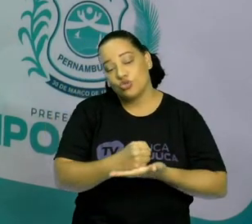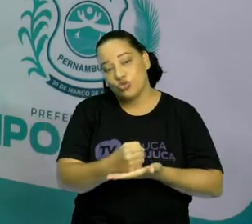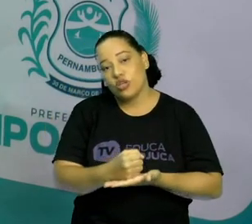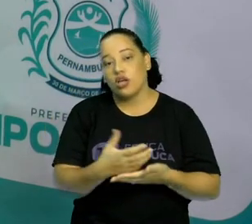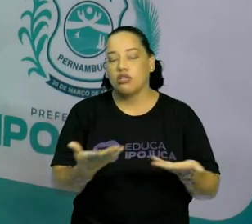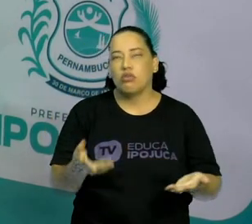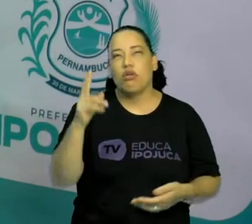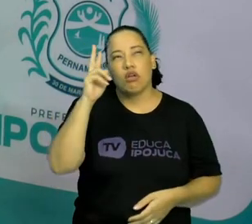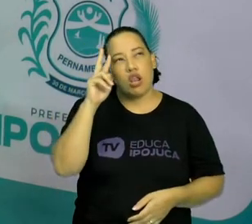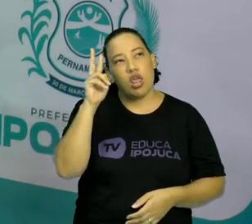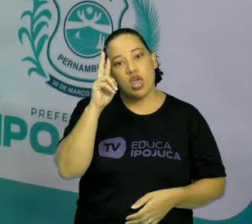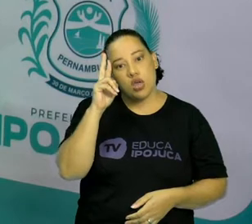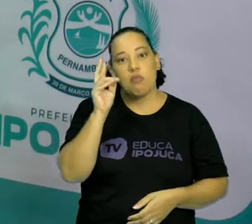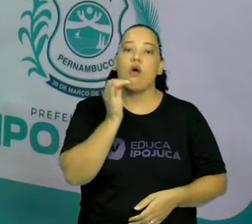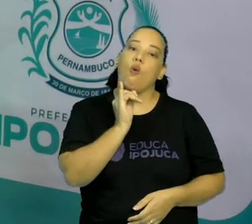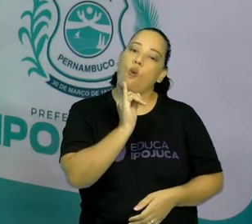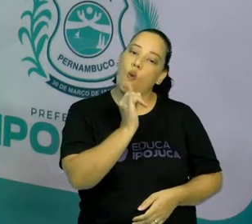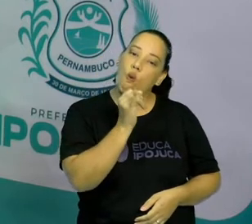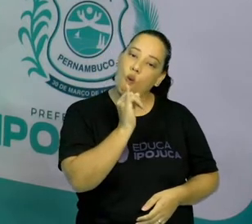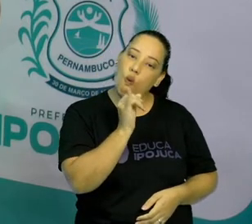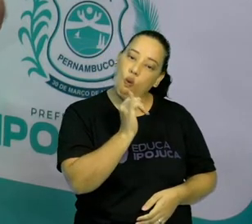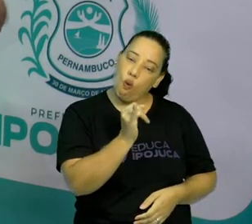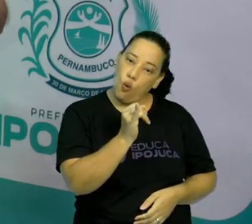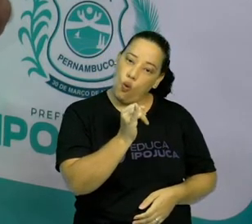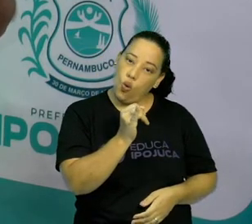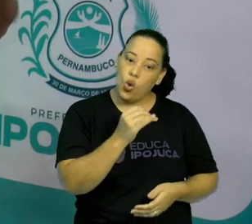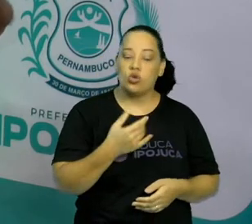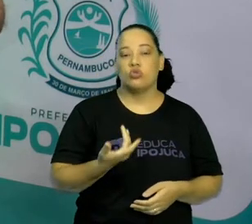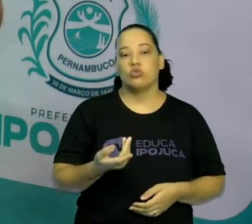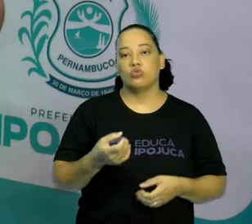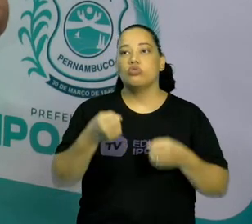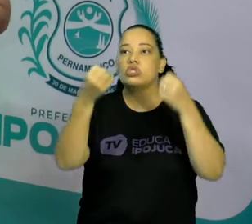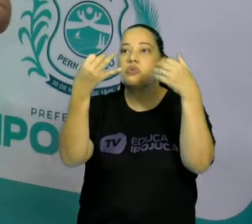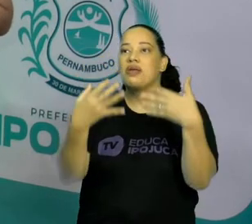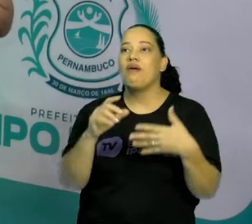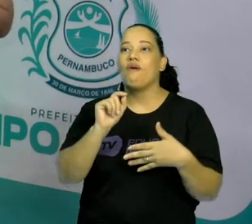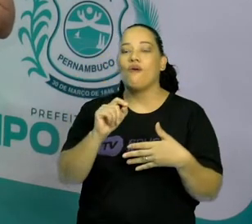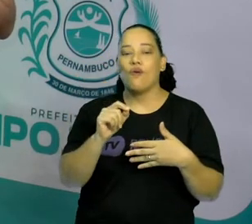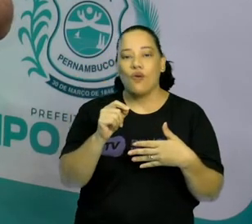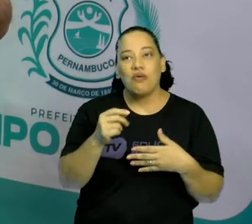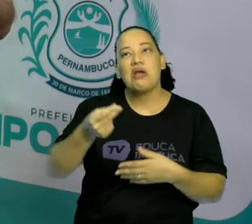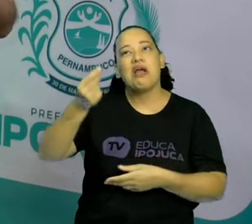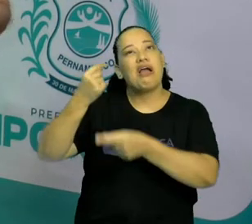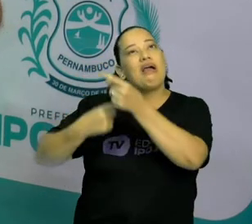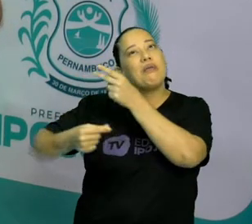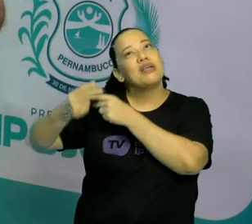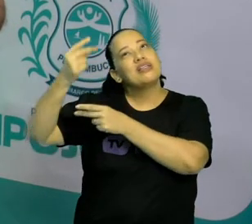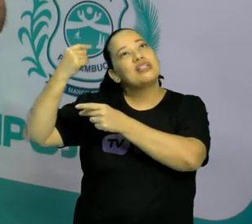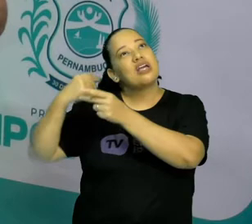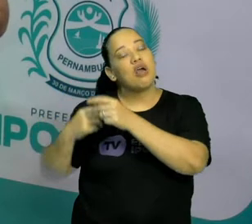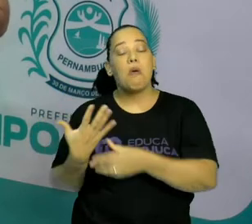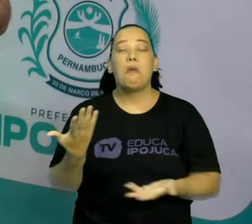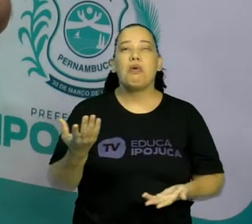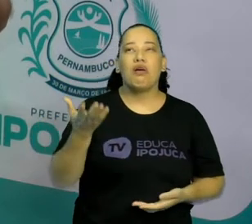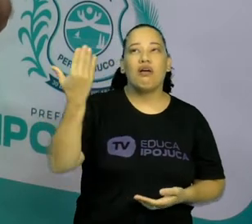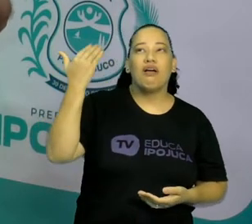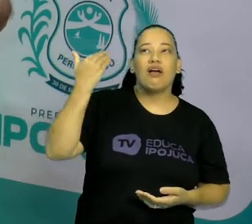contos, eles sempre começam com uma frase. Era uma vez, certo dia,